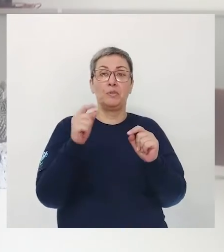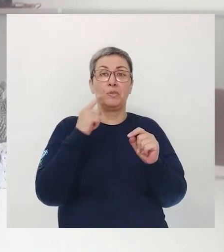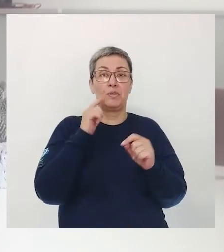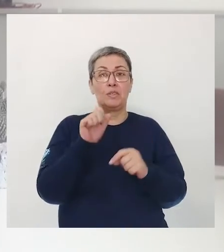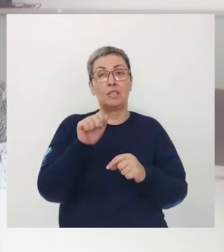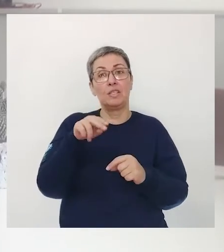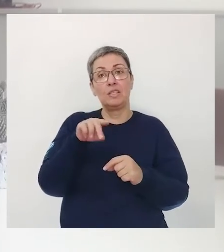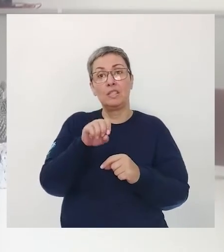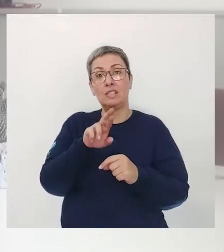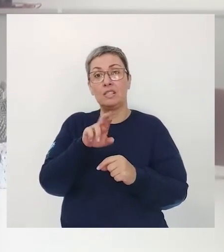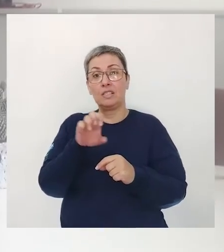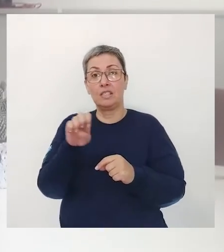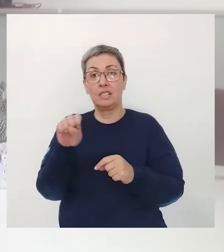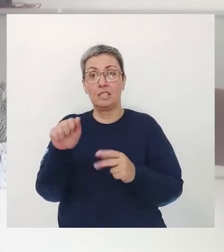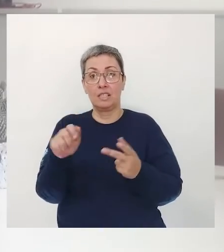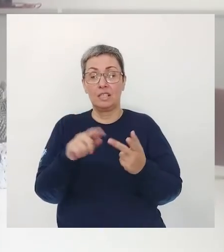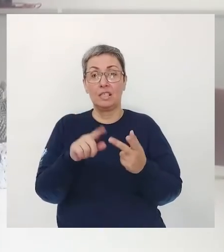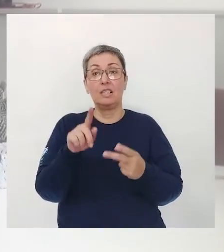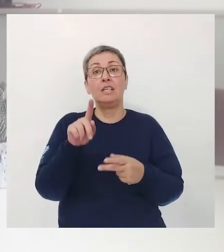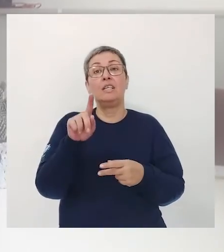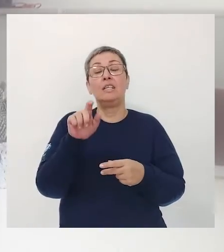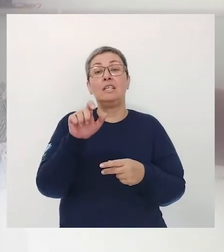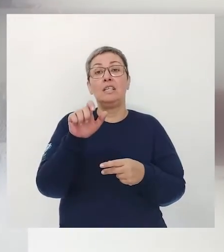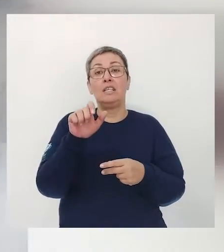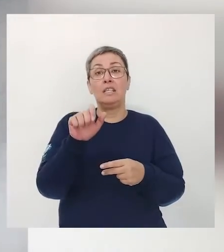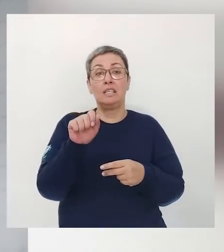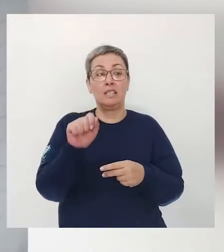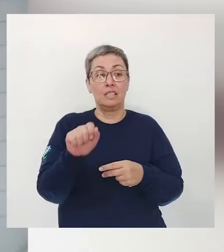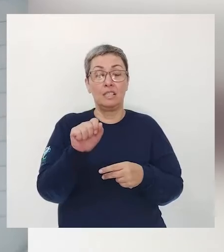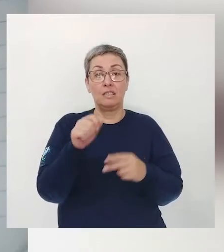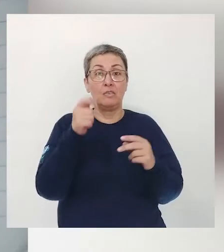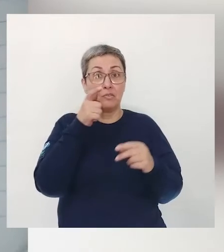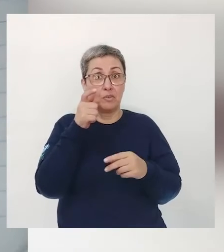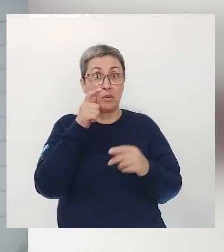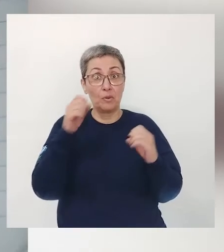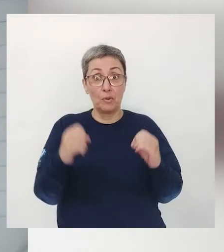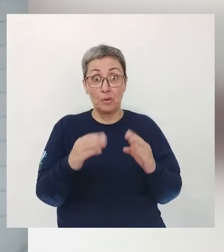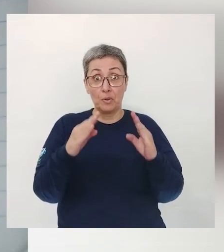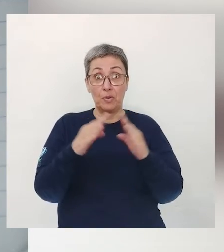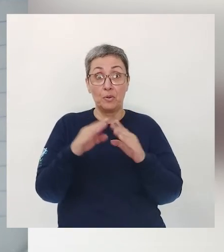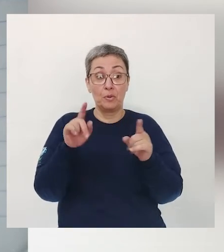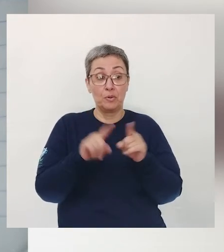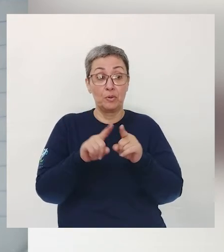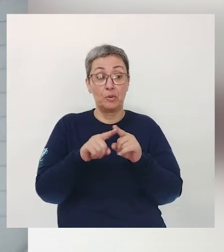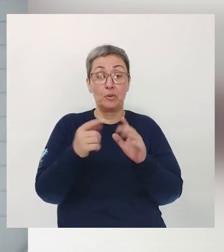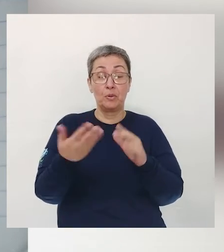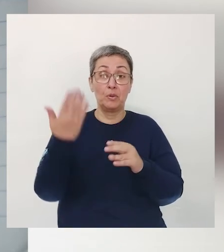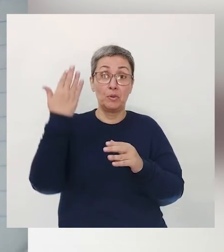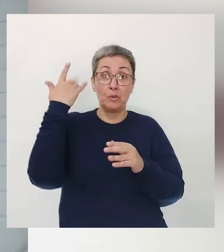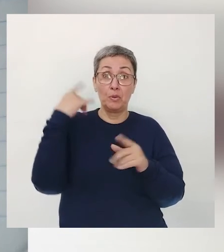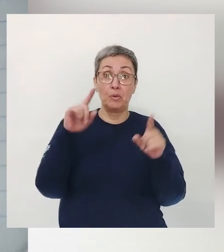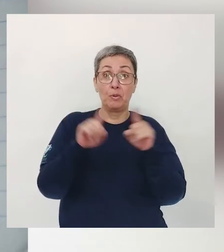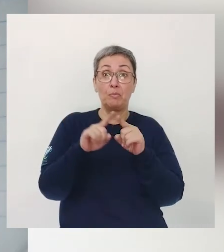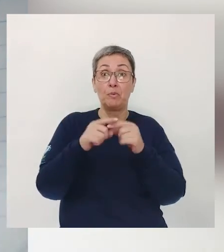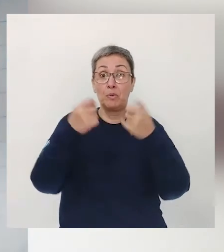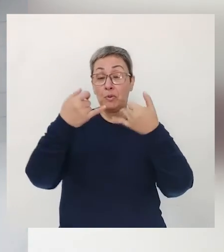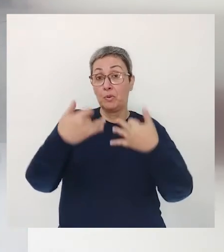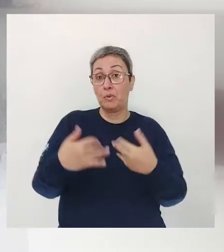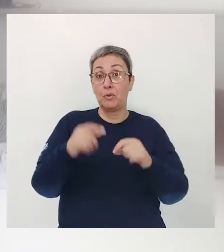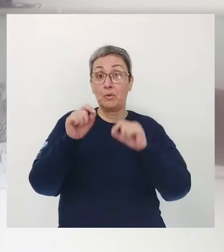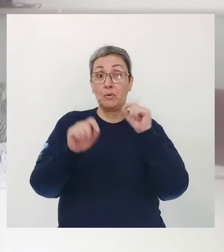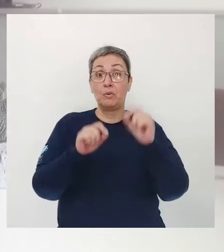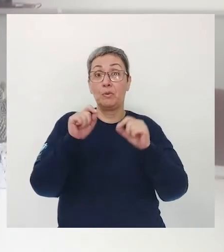Andressa Pereira da Silva Assistiu o nosso programa Lá atrás Onde nós